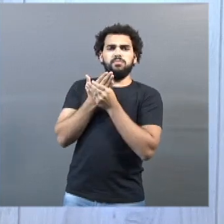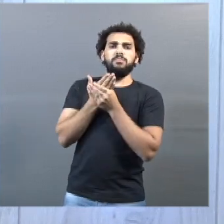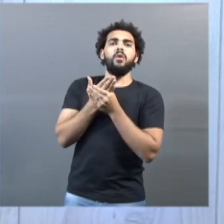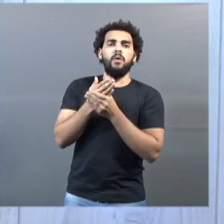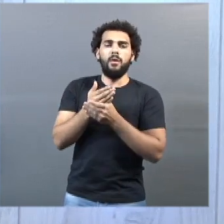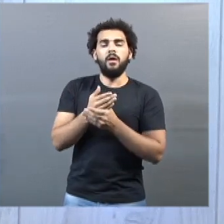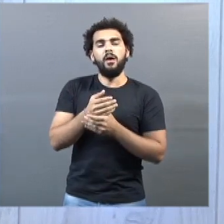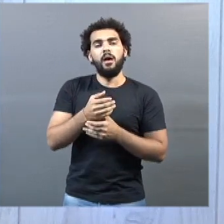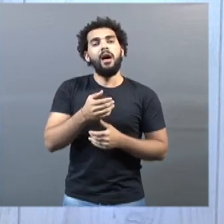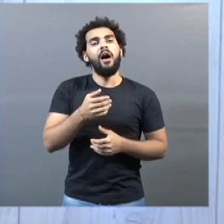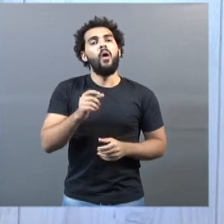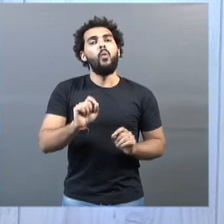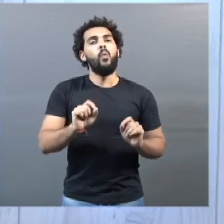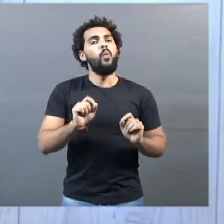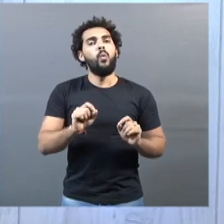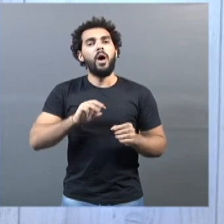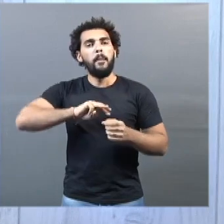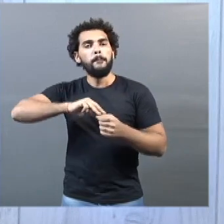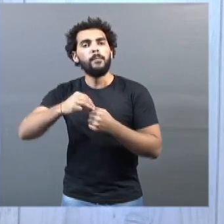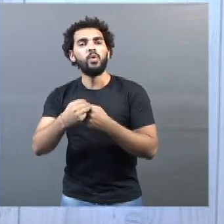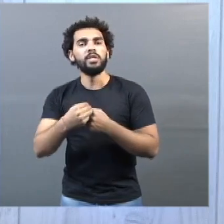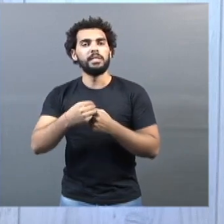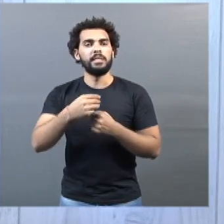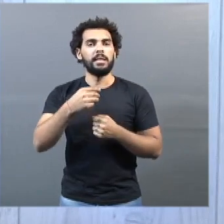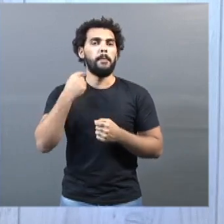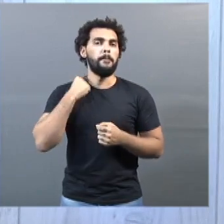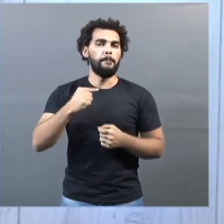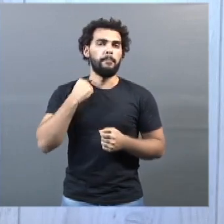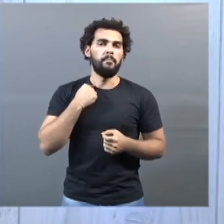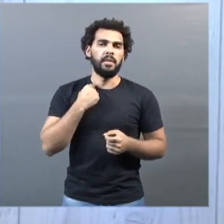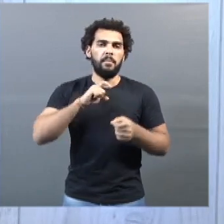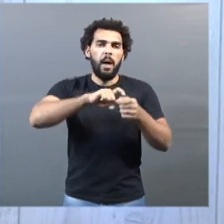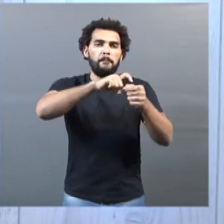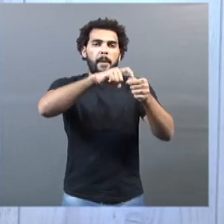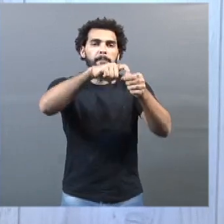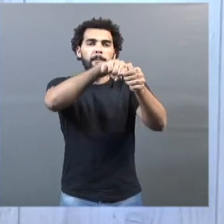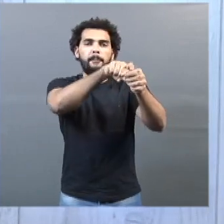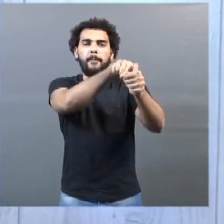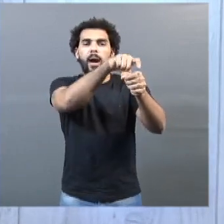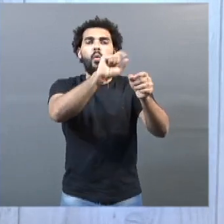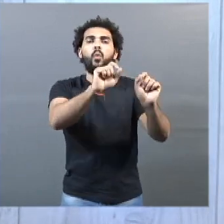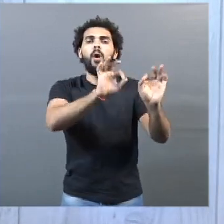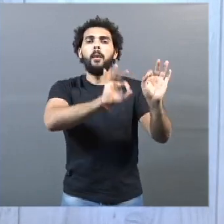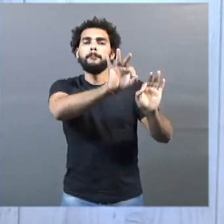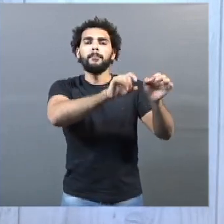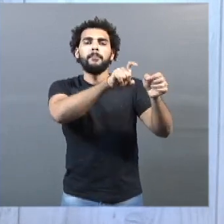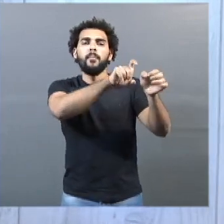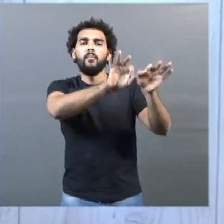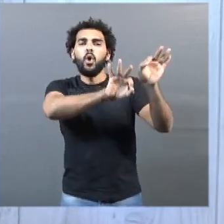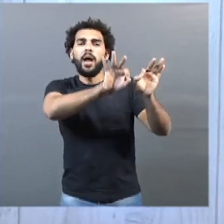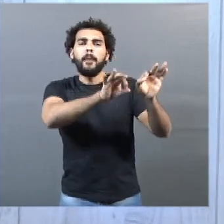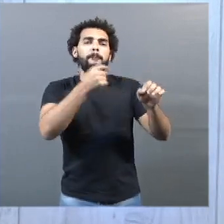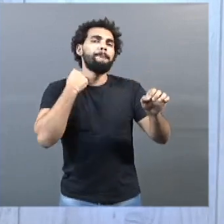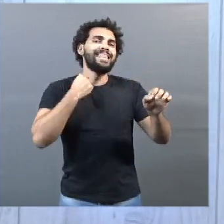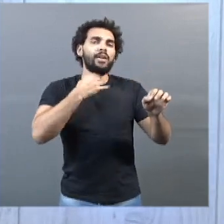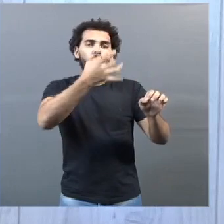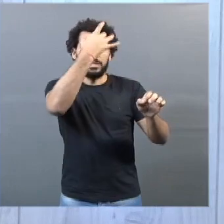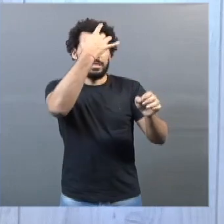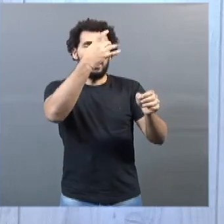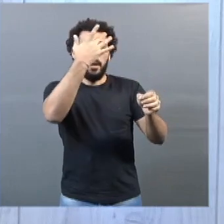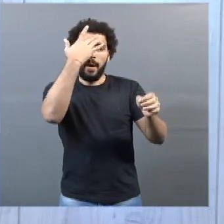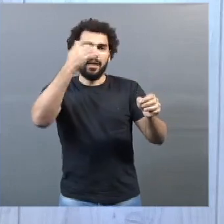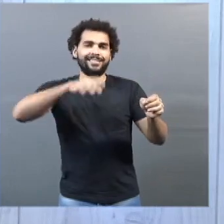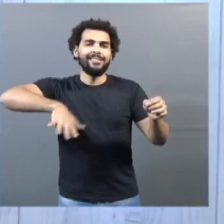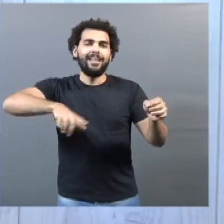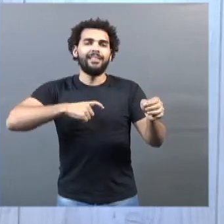municípios mineiros a deferirem ao plano Minas Consciente. O programa foi criado para controlar